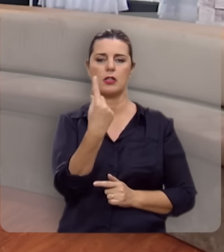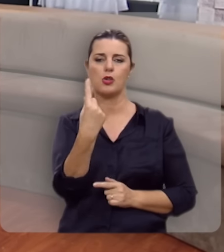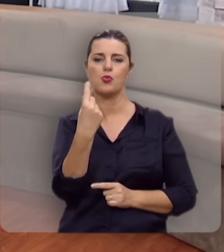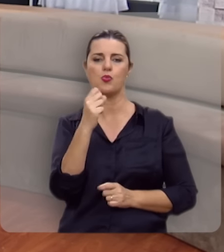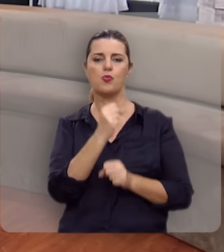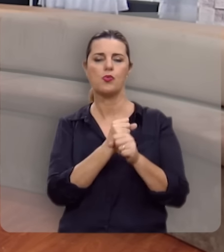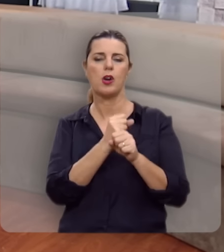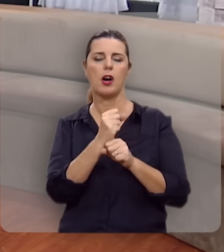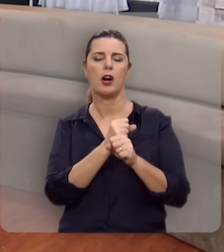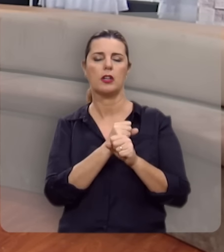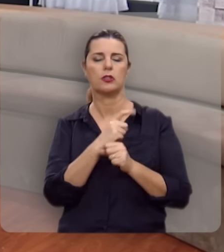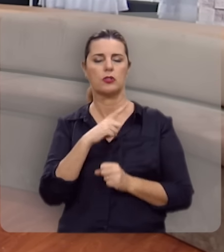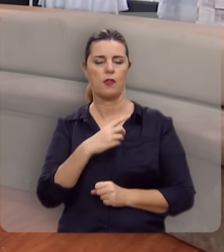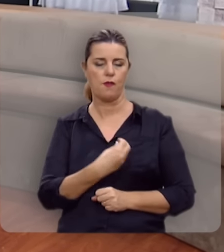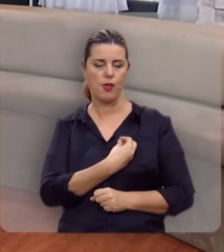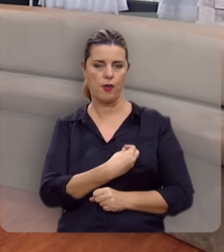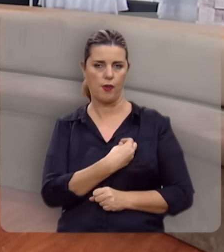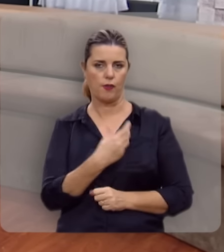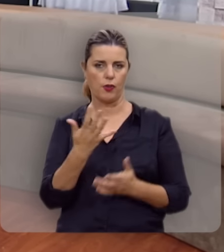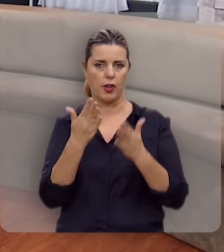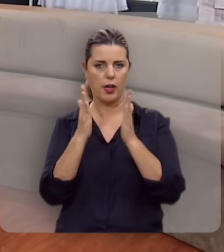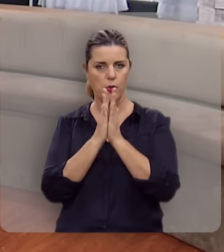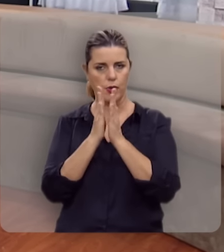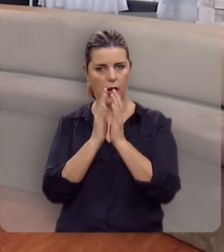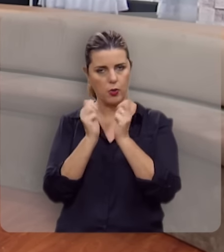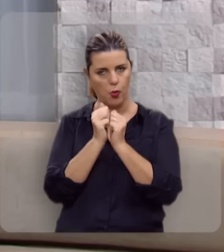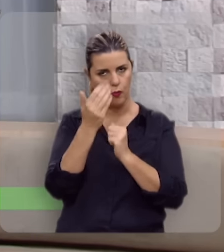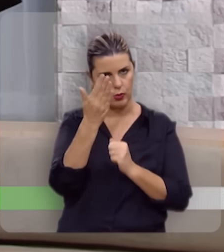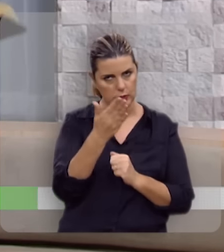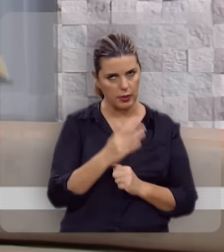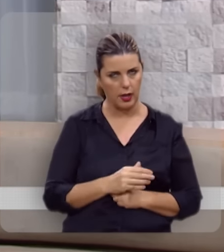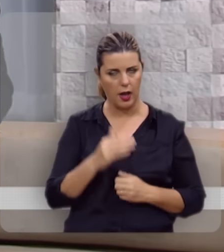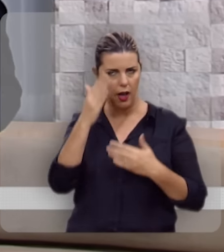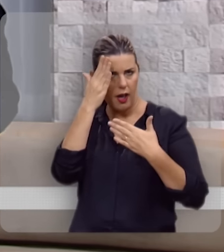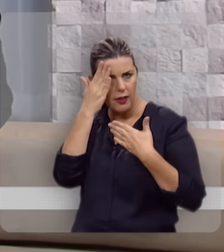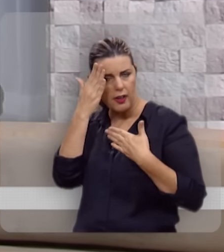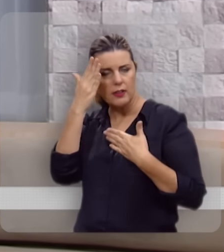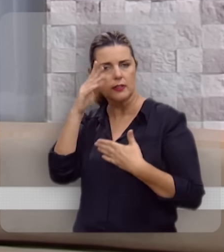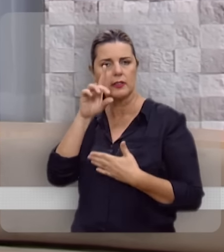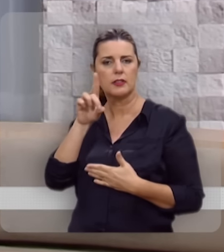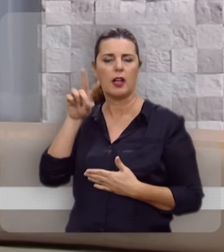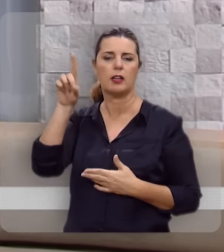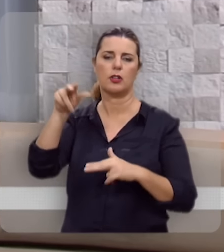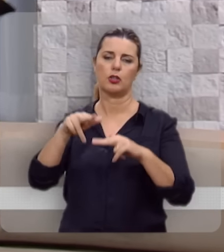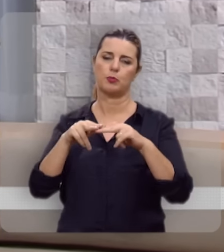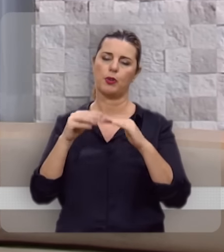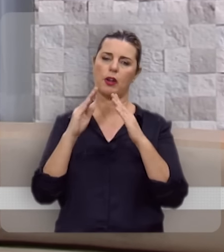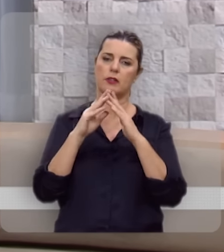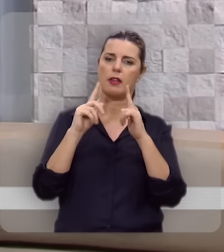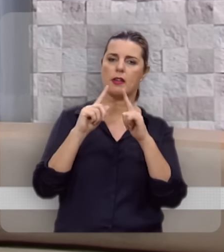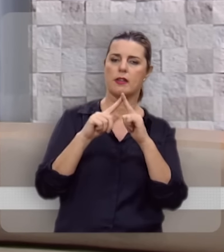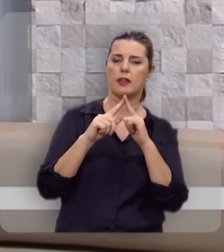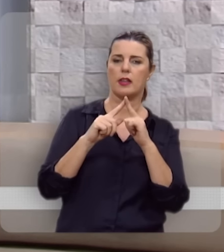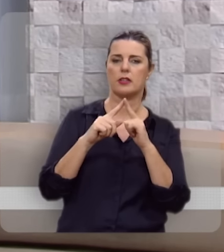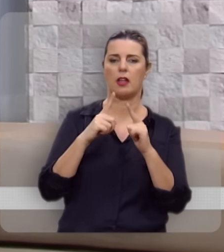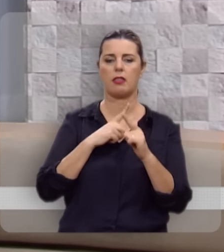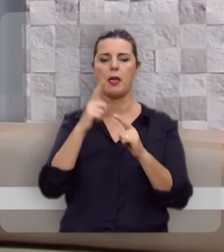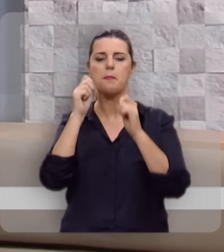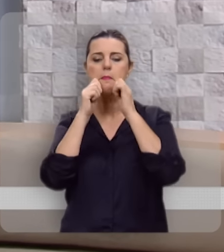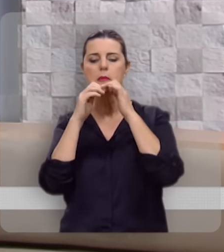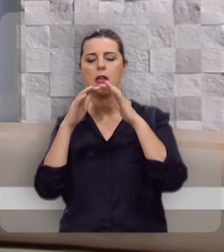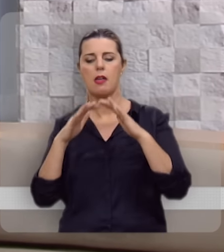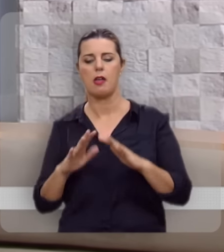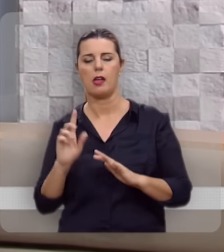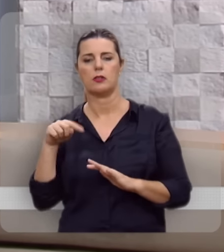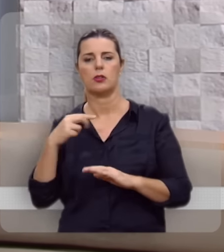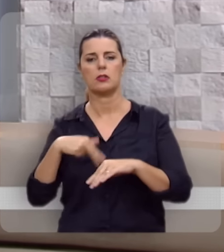161 anos de caminhada. Eu quero orar com você, dar graças a Deus pela igreja